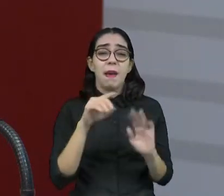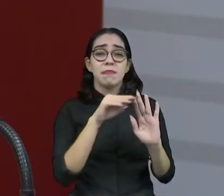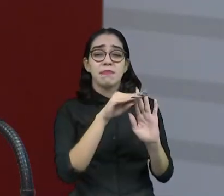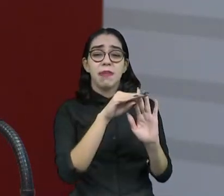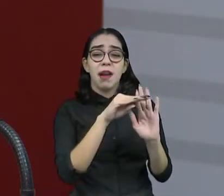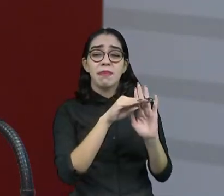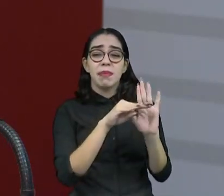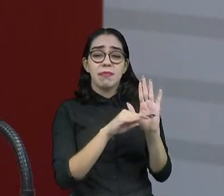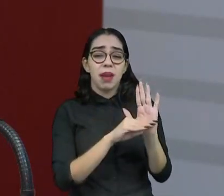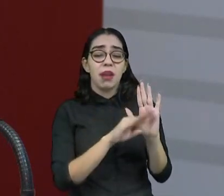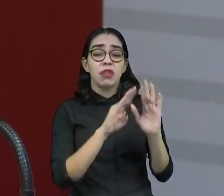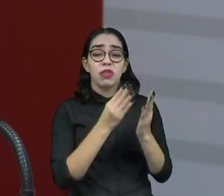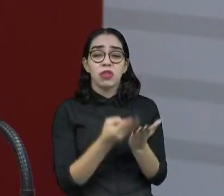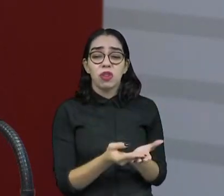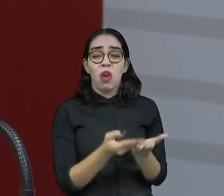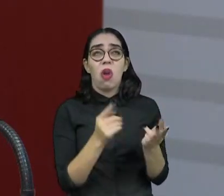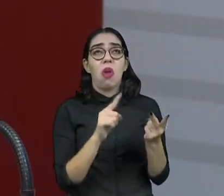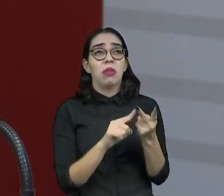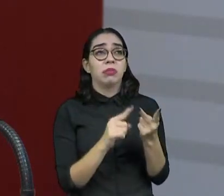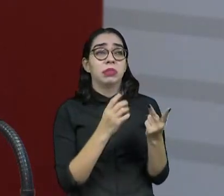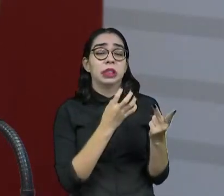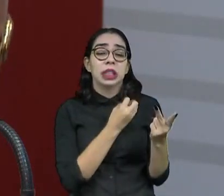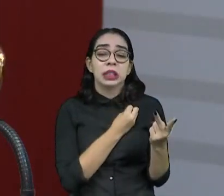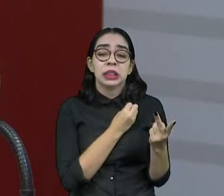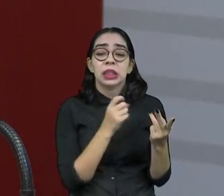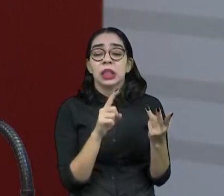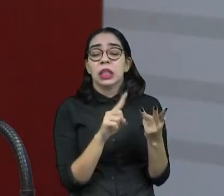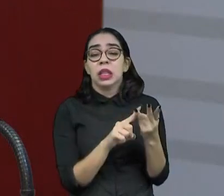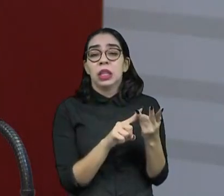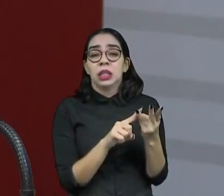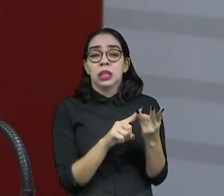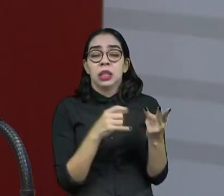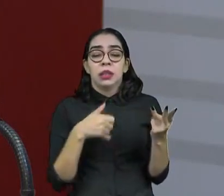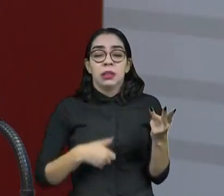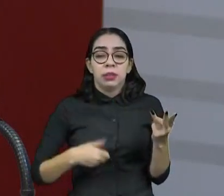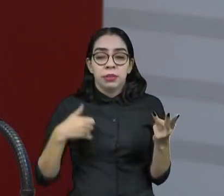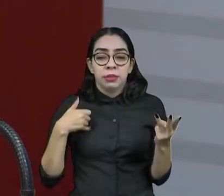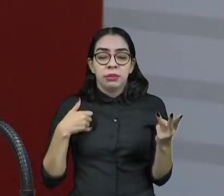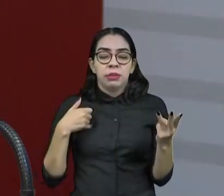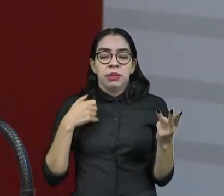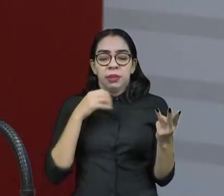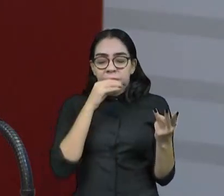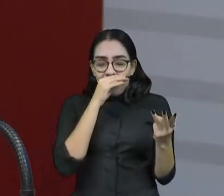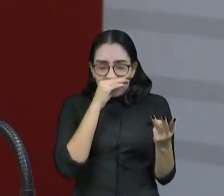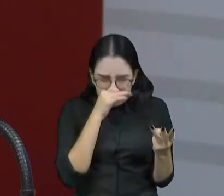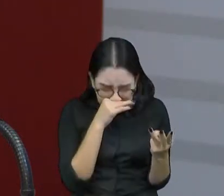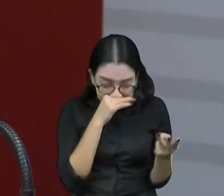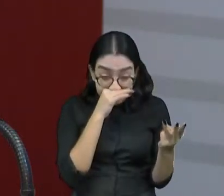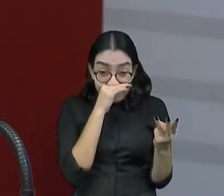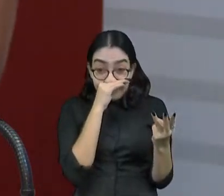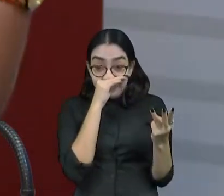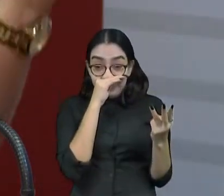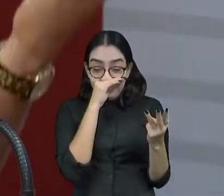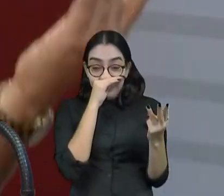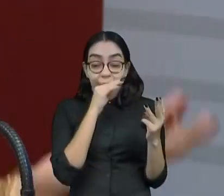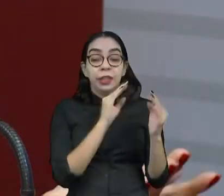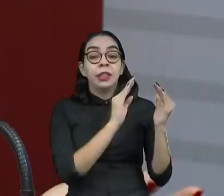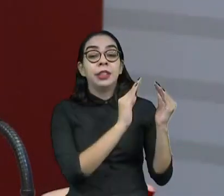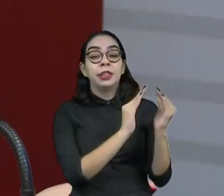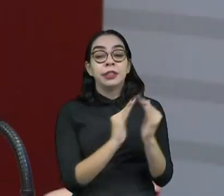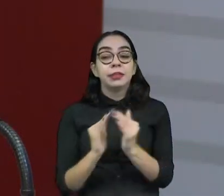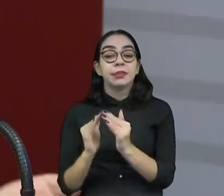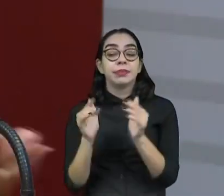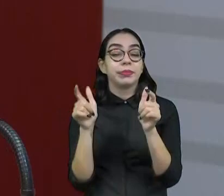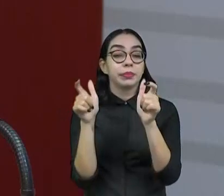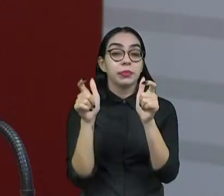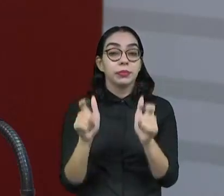explicou, escolaridade, renda. Idade, que tem muita diferença. o José, que mora no campo, com o José, que mora na